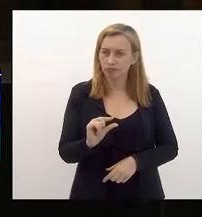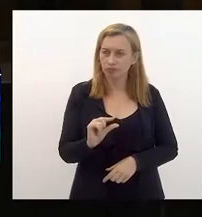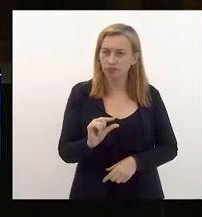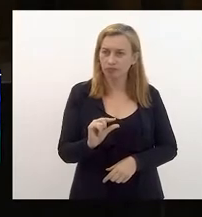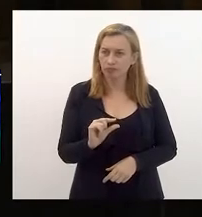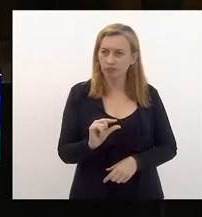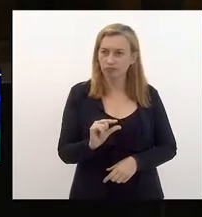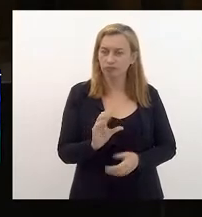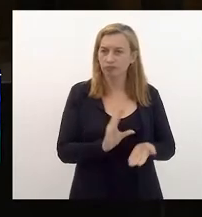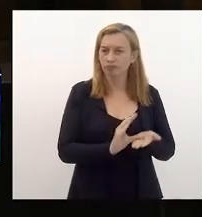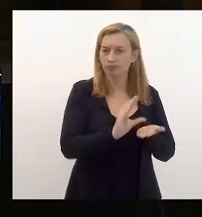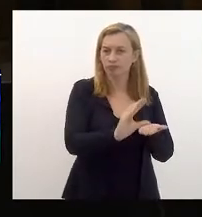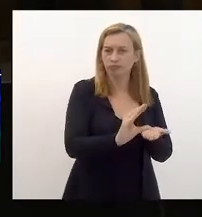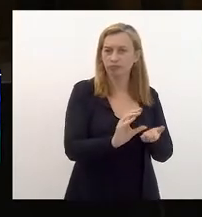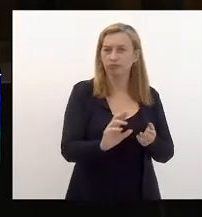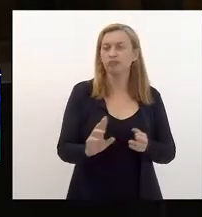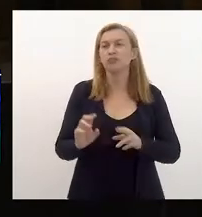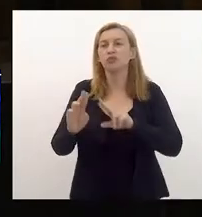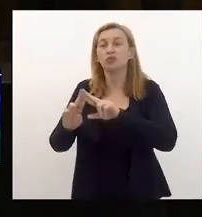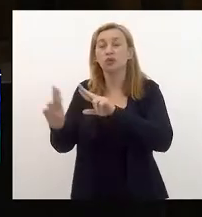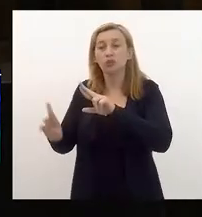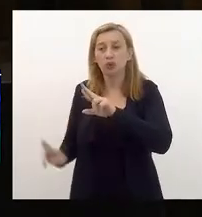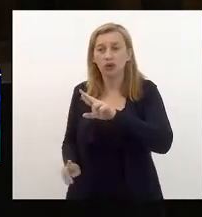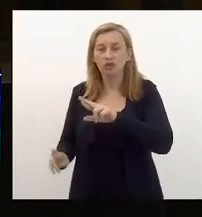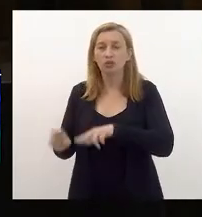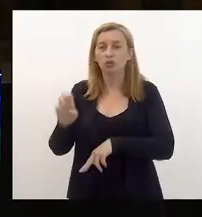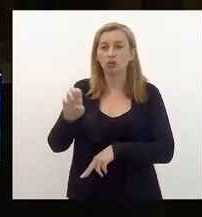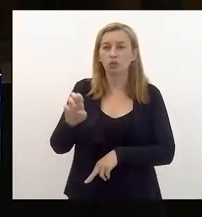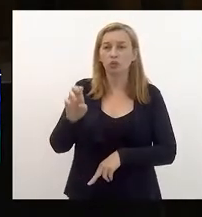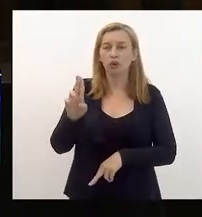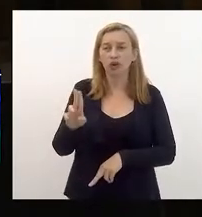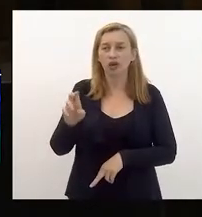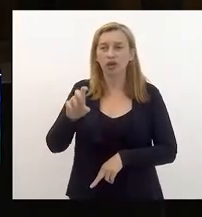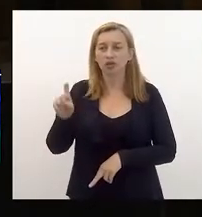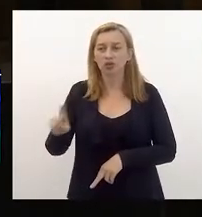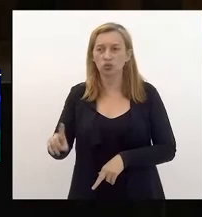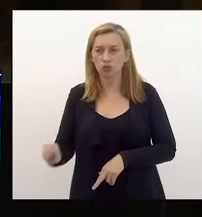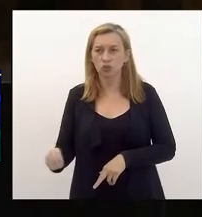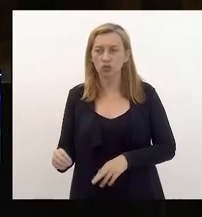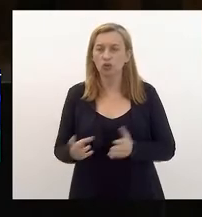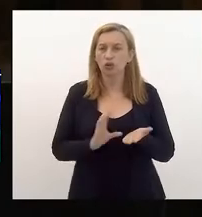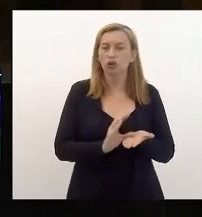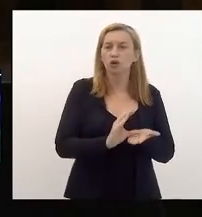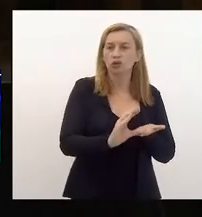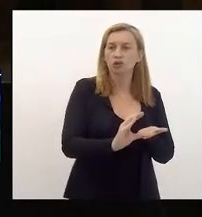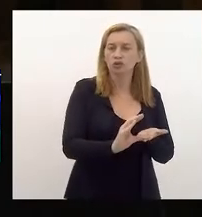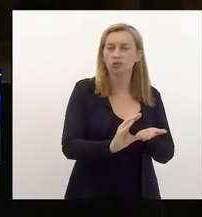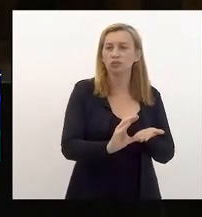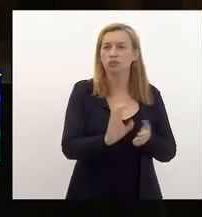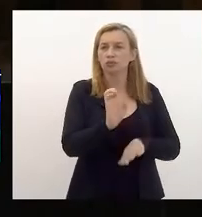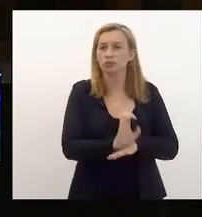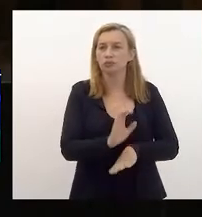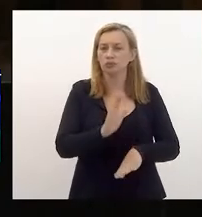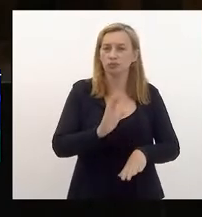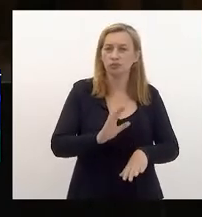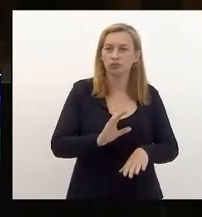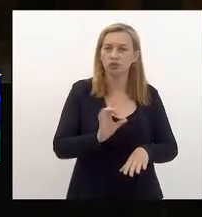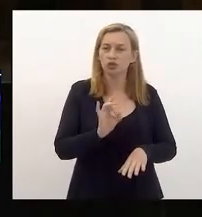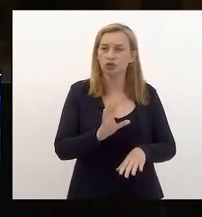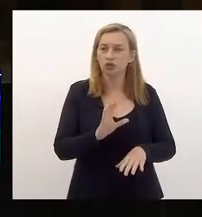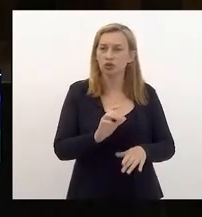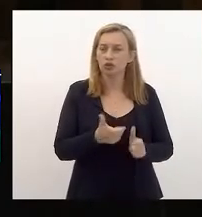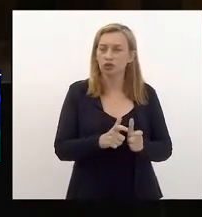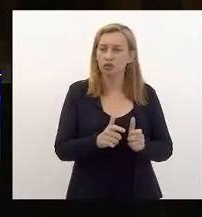previstos para a UERJ, para o ESO, num cenário onde o orçamento do Estado cresce quase 20%. Me parece um